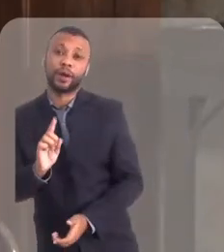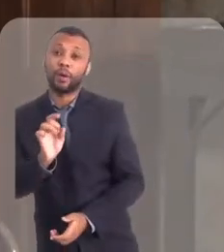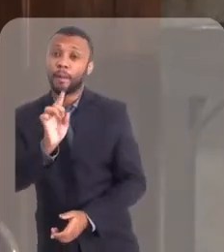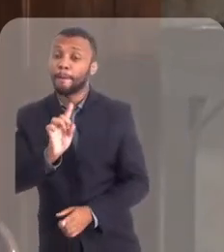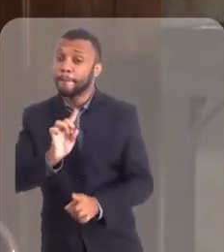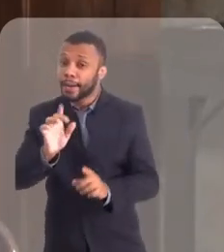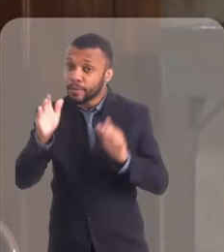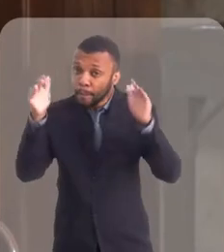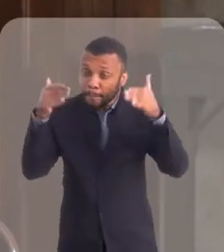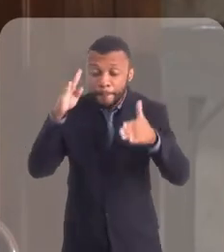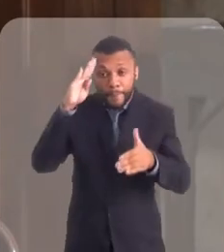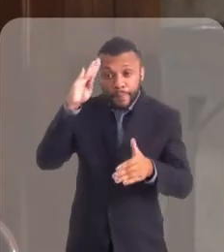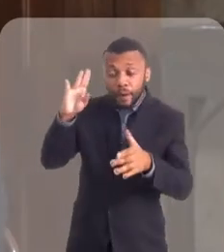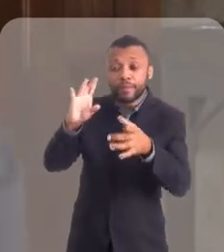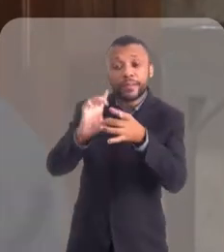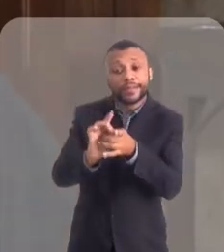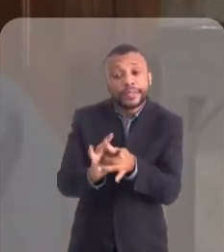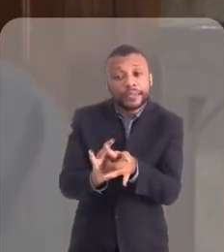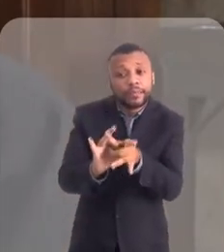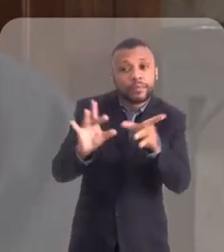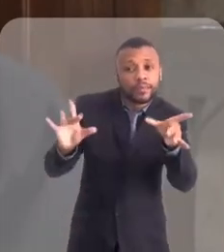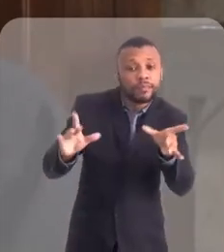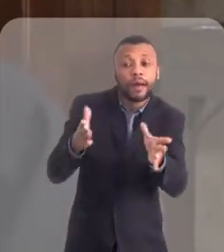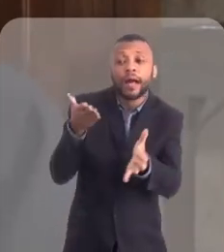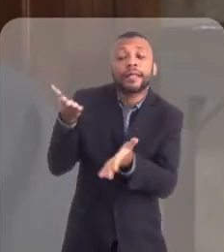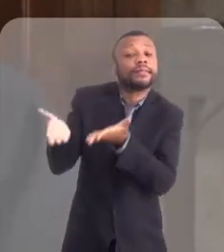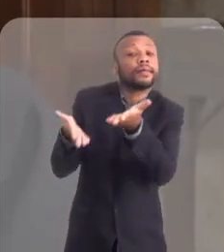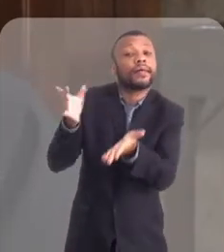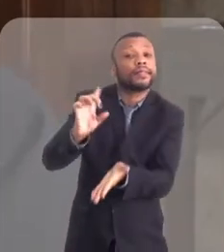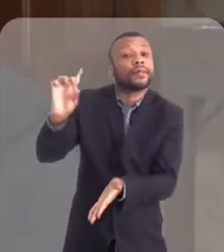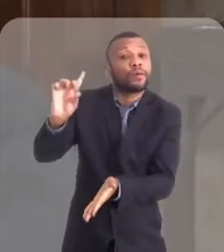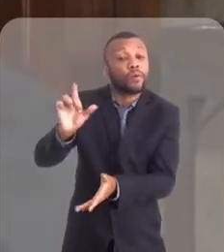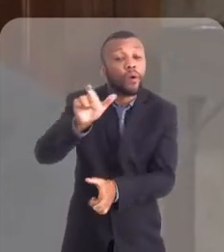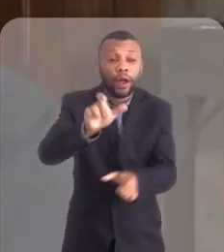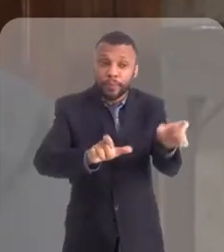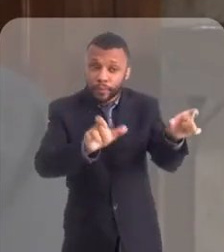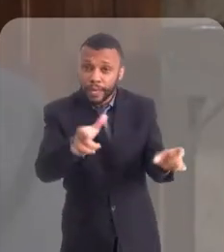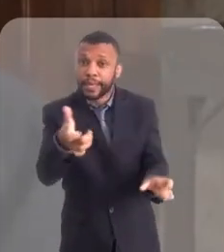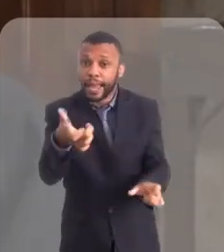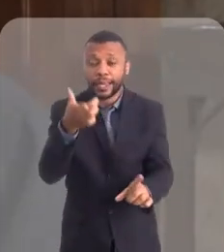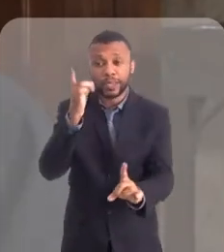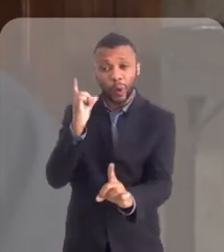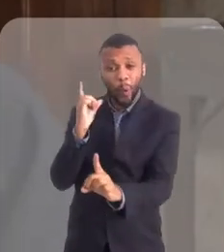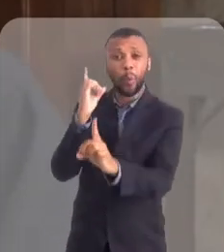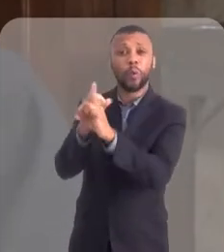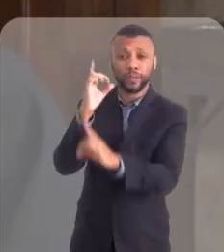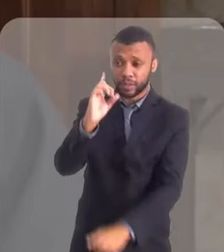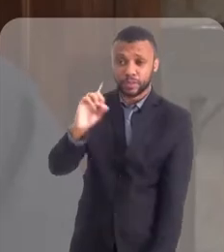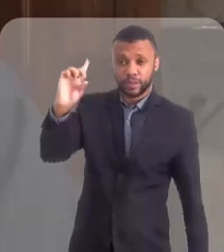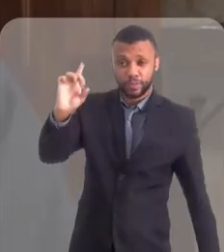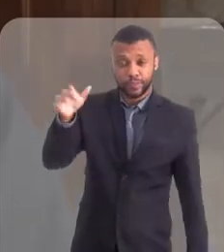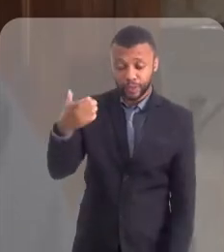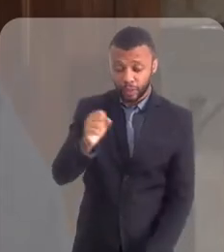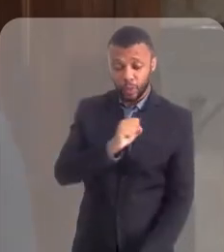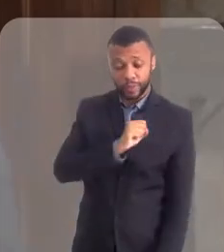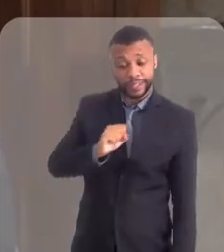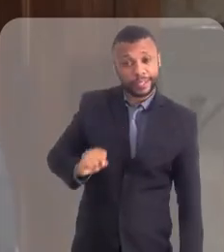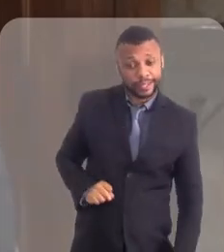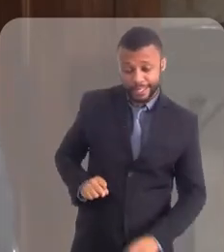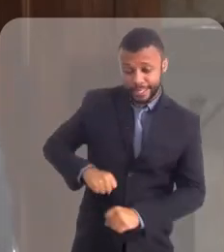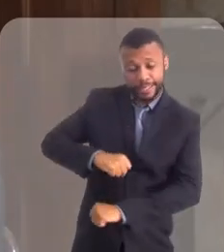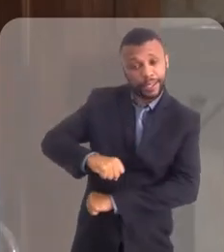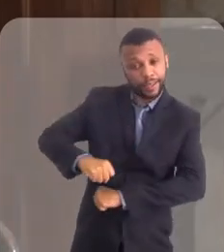serviço de Deus. As pessoas querem se encontrar com Deus, Luzi. As pessoas querem se encontrar com Deus. E o sacerdote é um